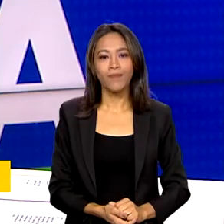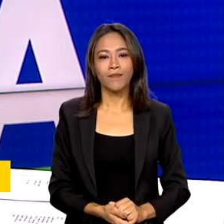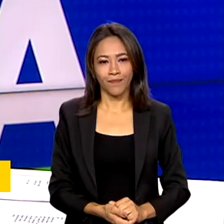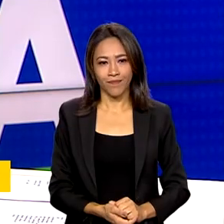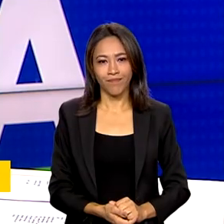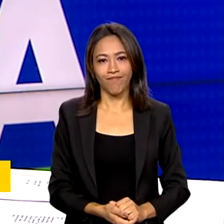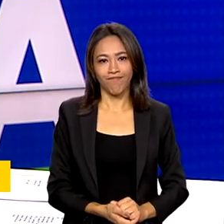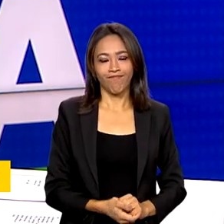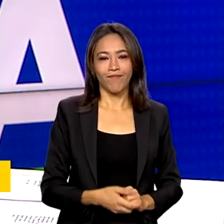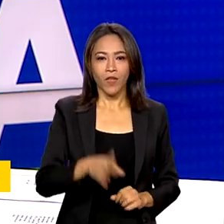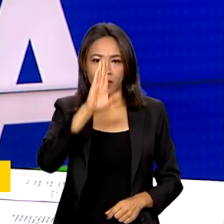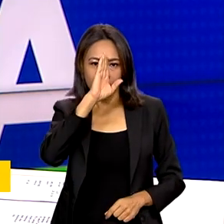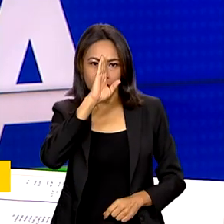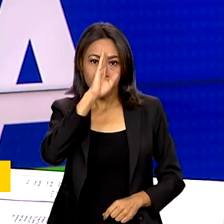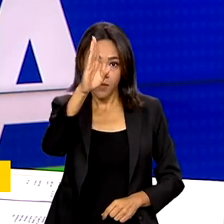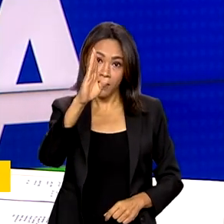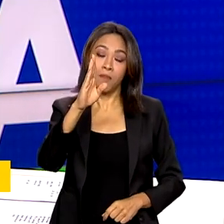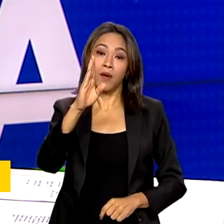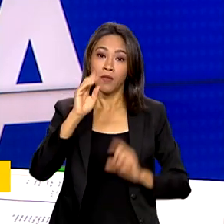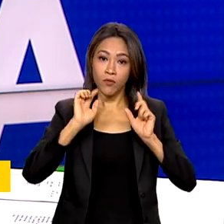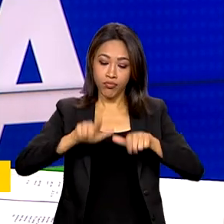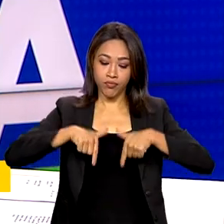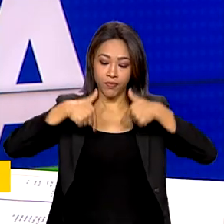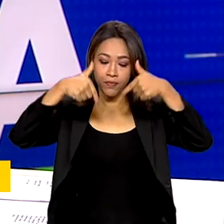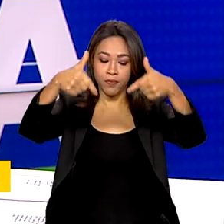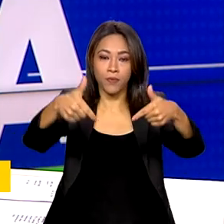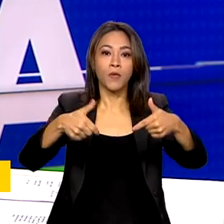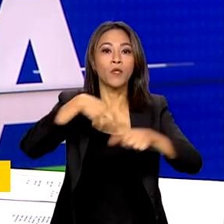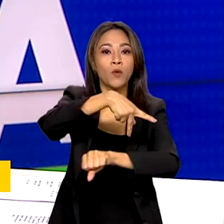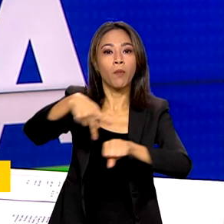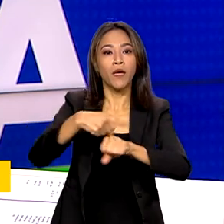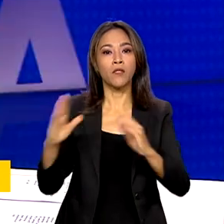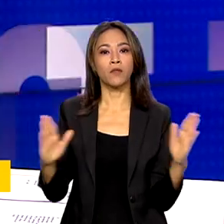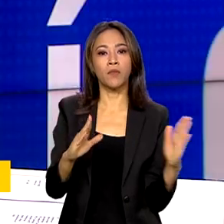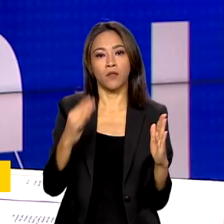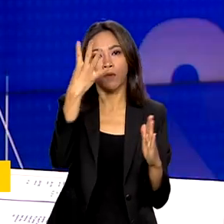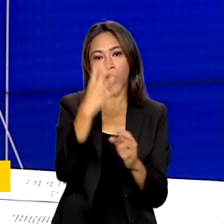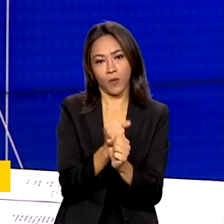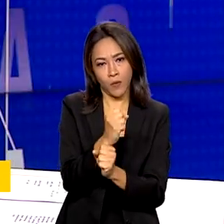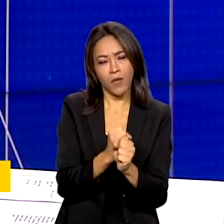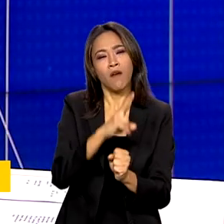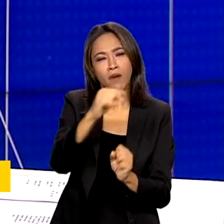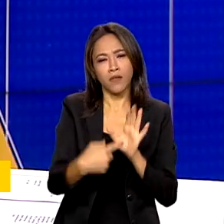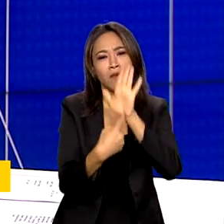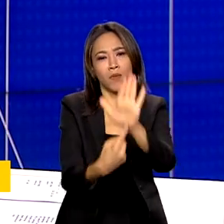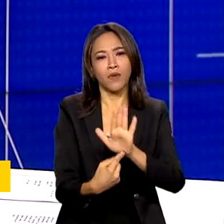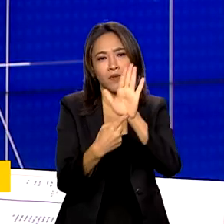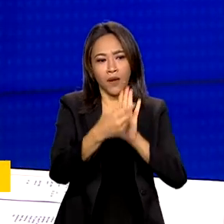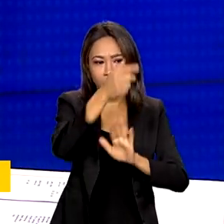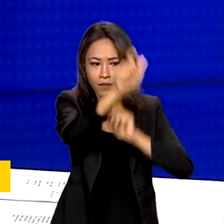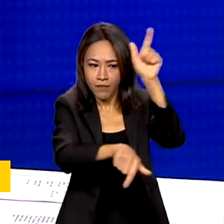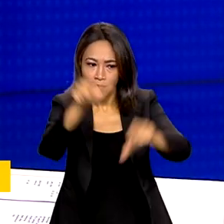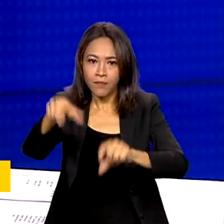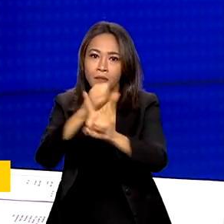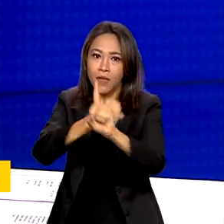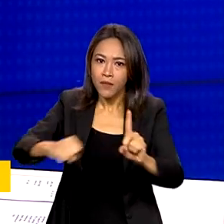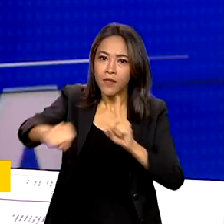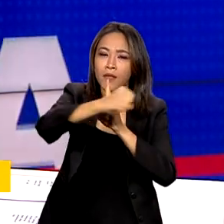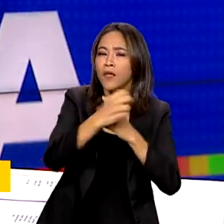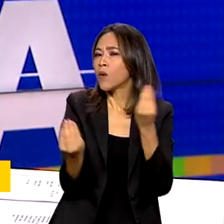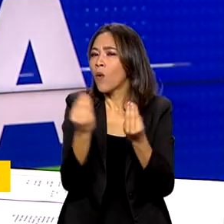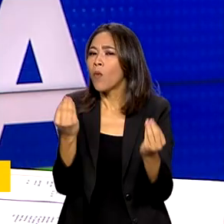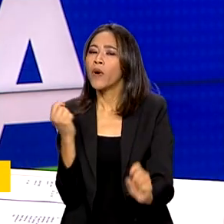As prioridades do país para os próximos quatro anos vão ser apontadas também pela sociedade. Isso por meio de